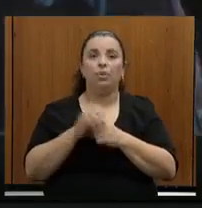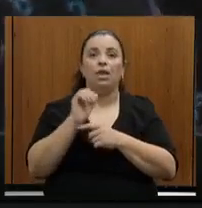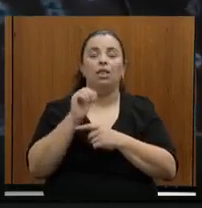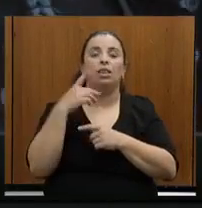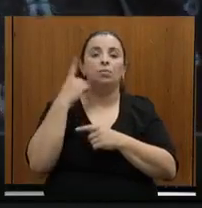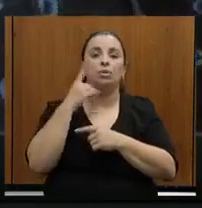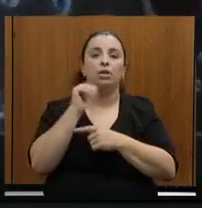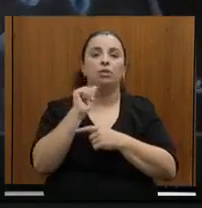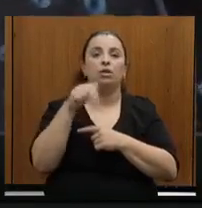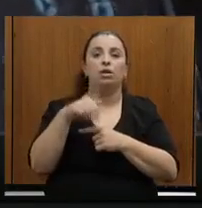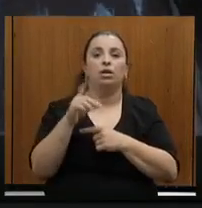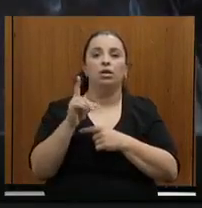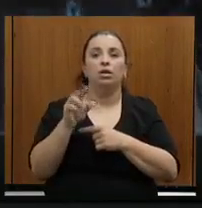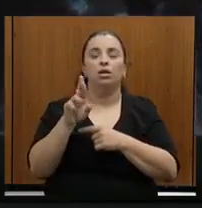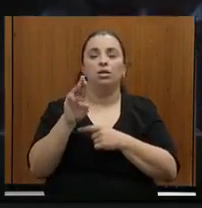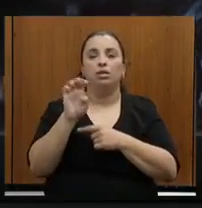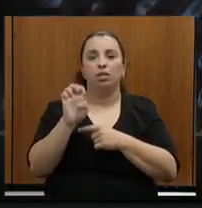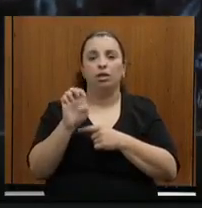Quintão.